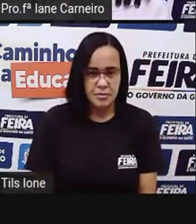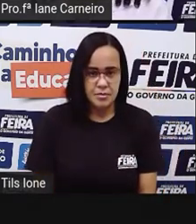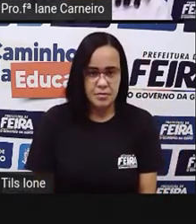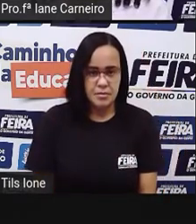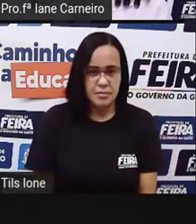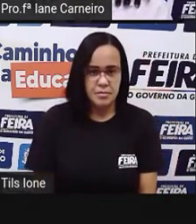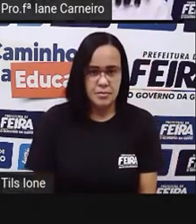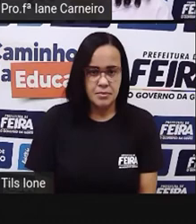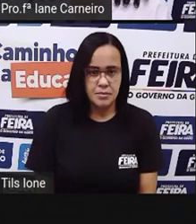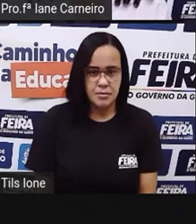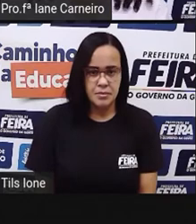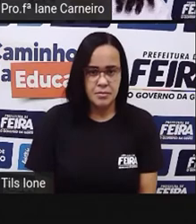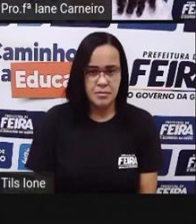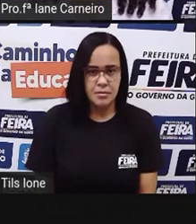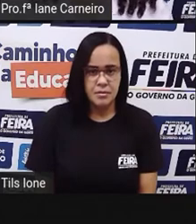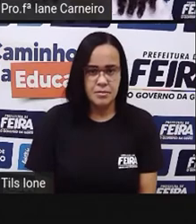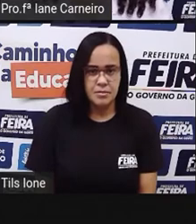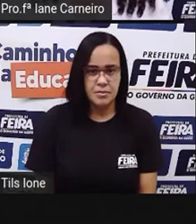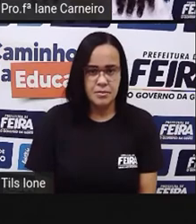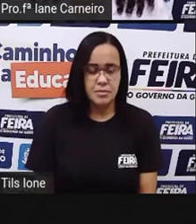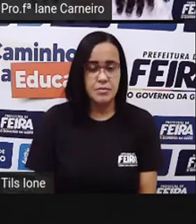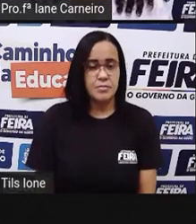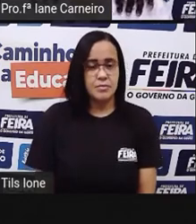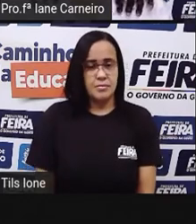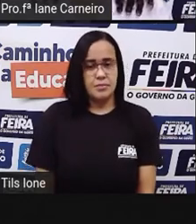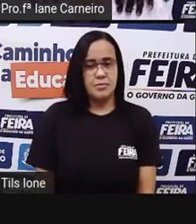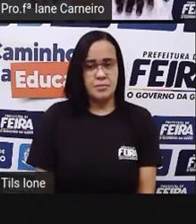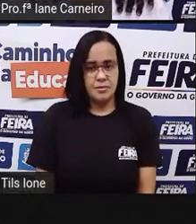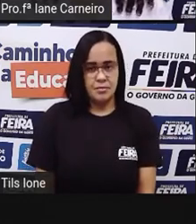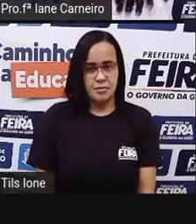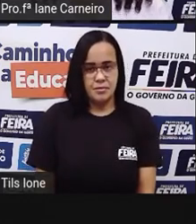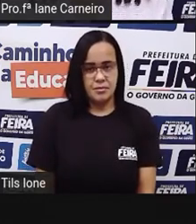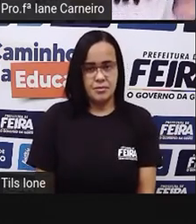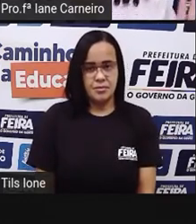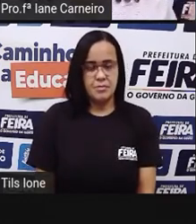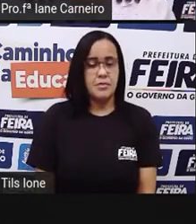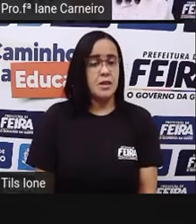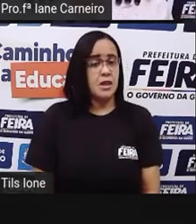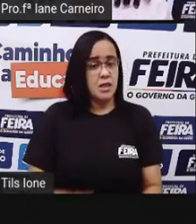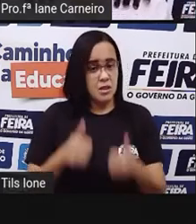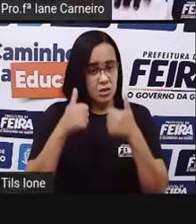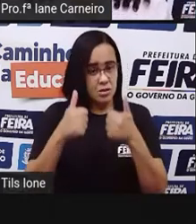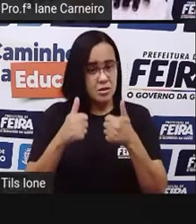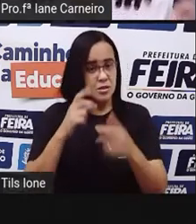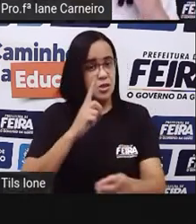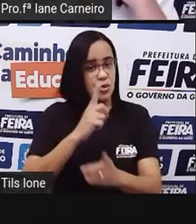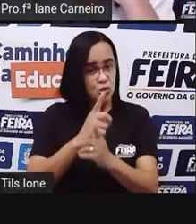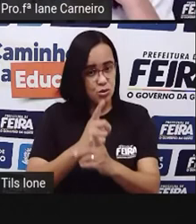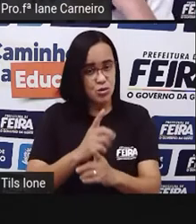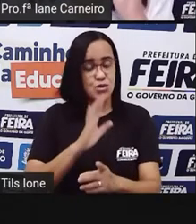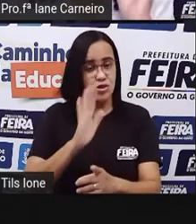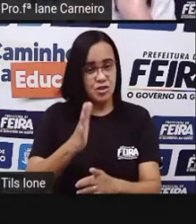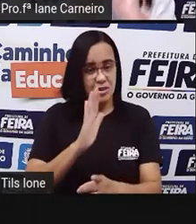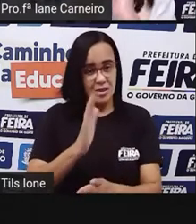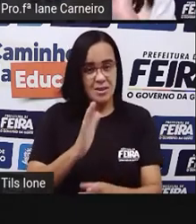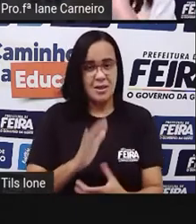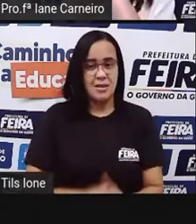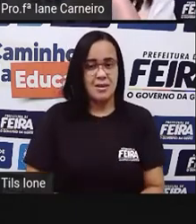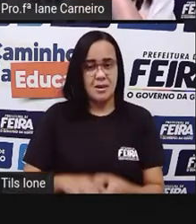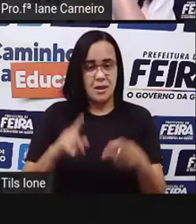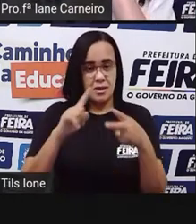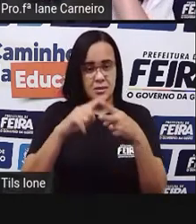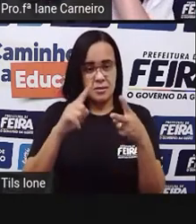Fabrício. Já ó, podemos marcar aqui que a gente já resolveu esse problema aqui. Vamos para a próxima